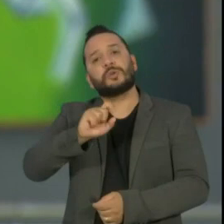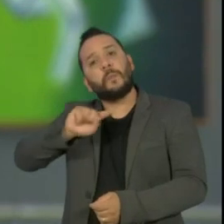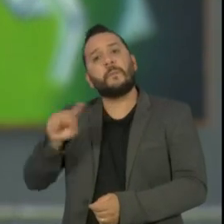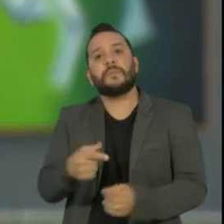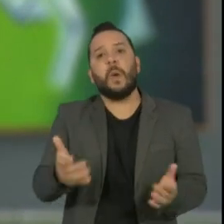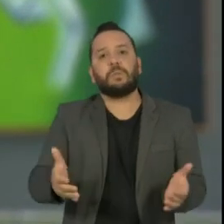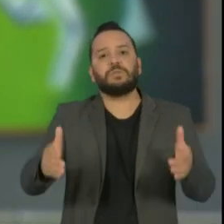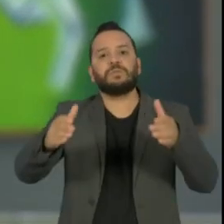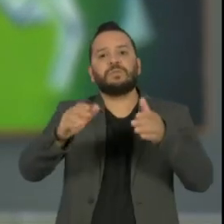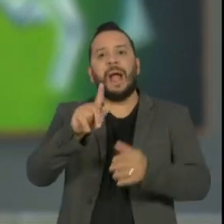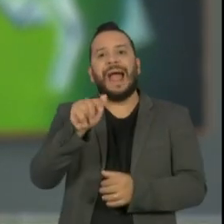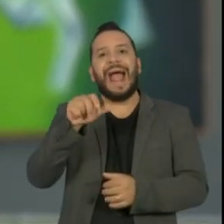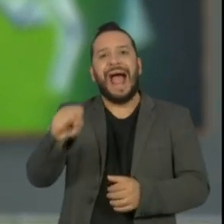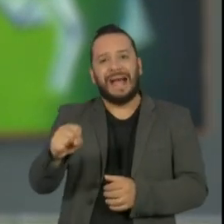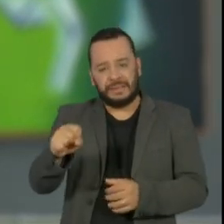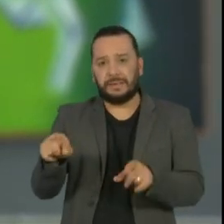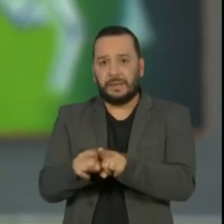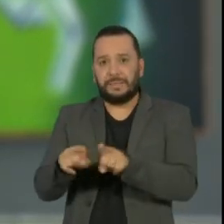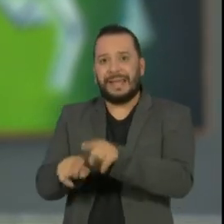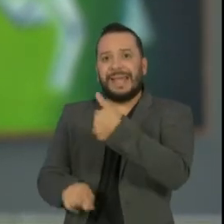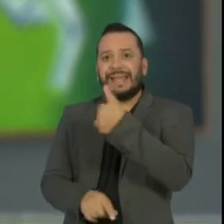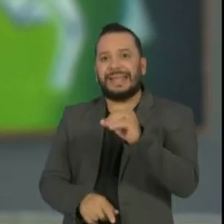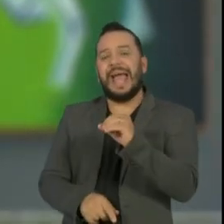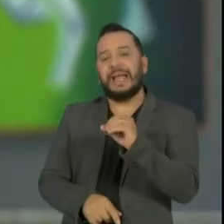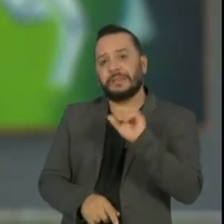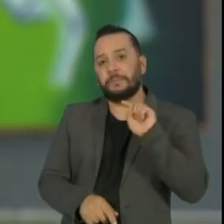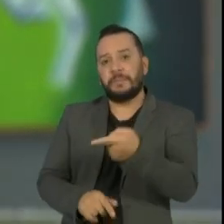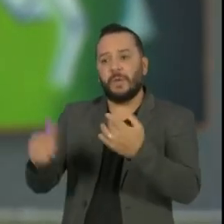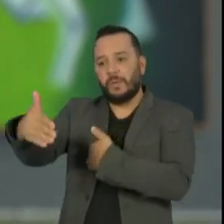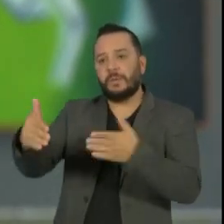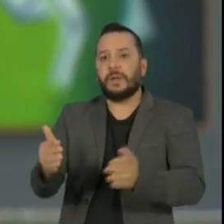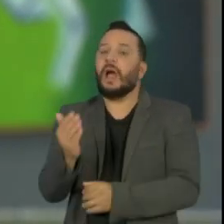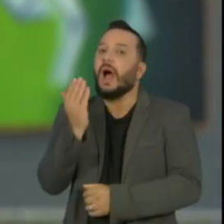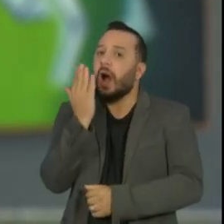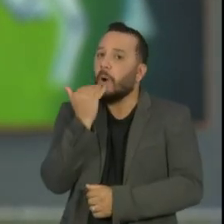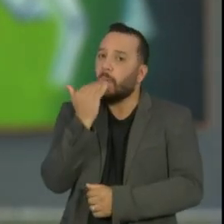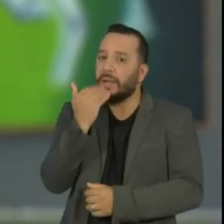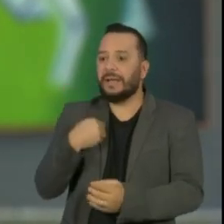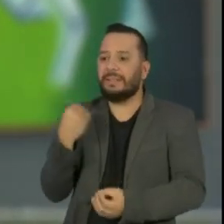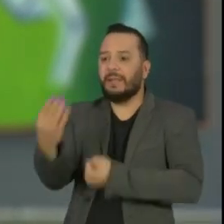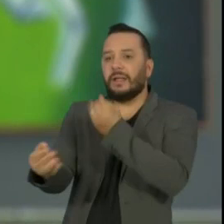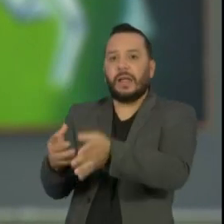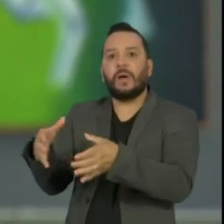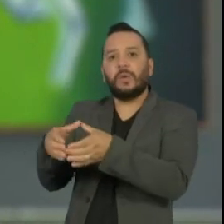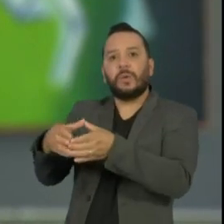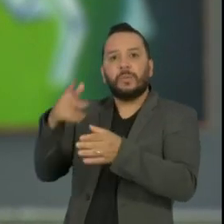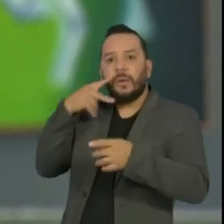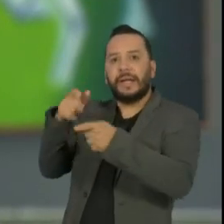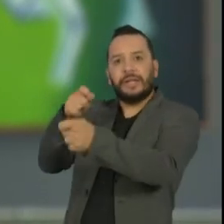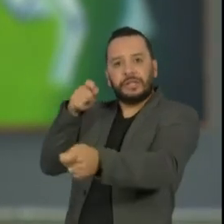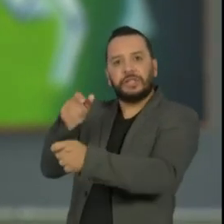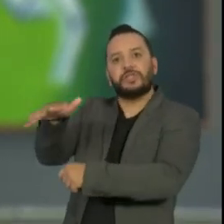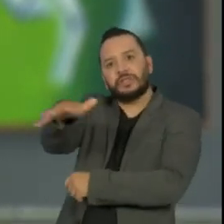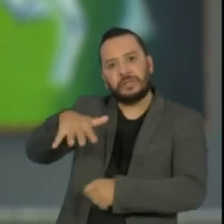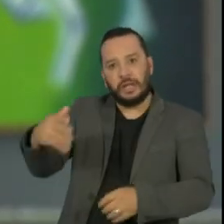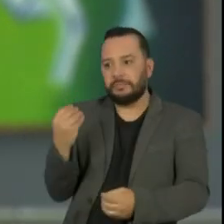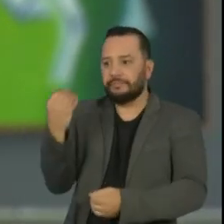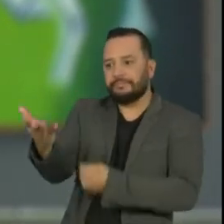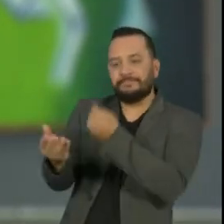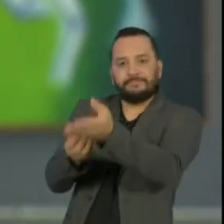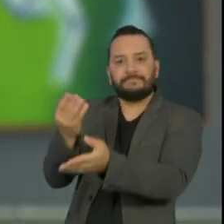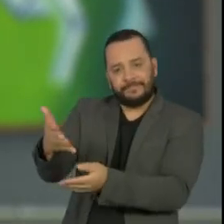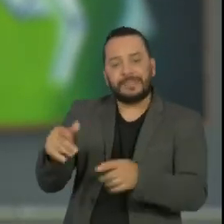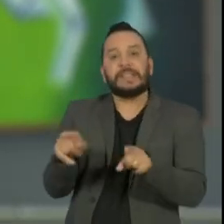de gás e de 10 mil cestas de alimentos verdes, que serão entregues a comunidades indígenas